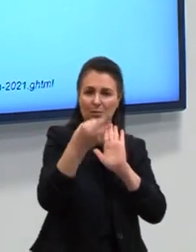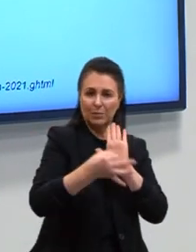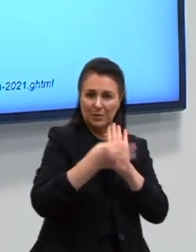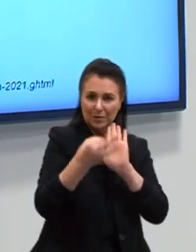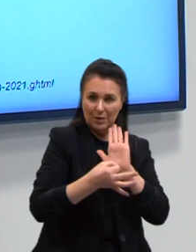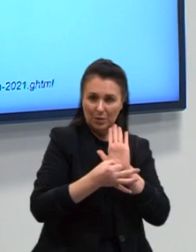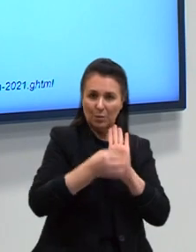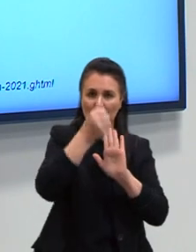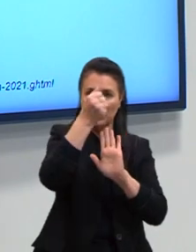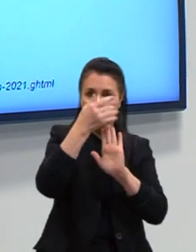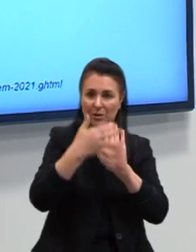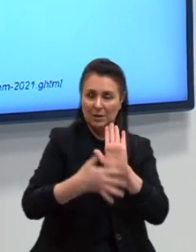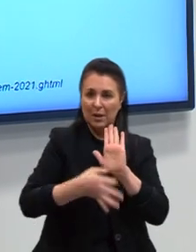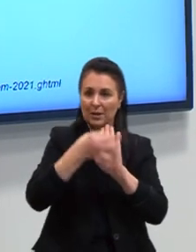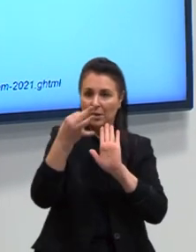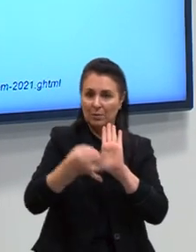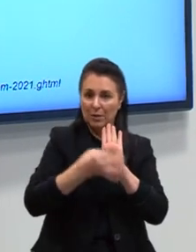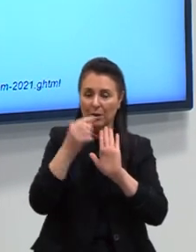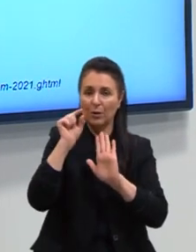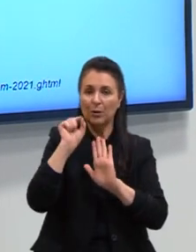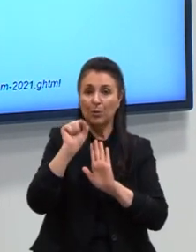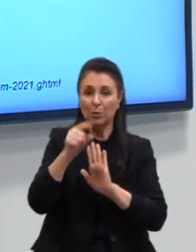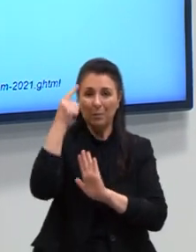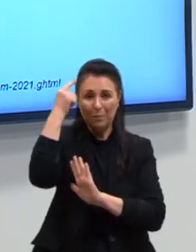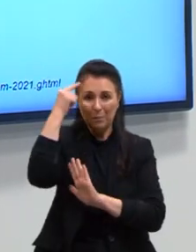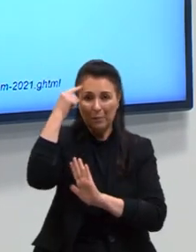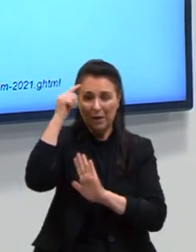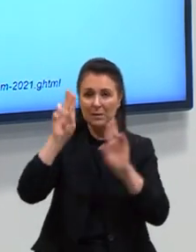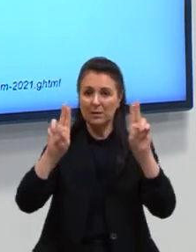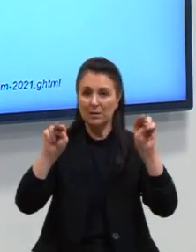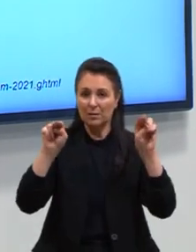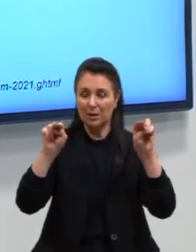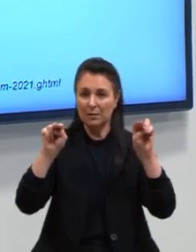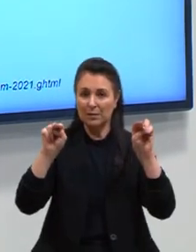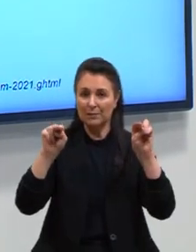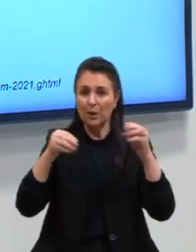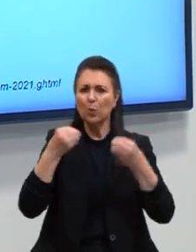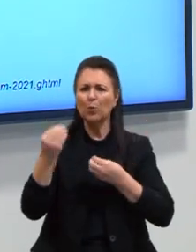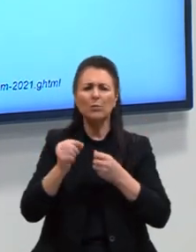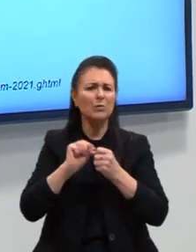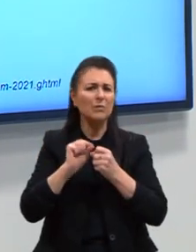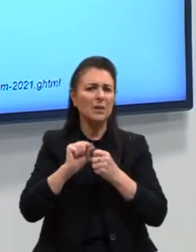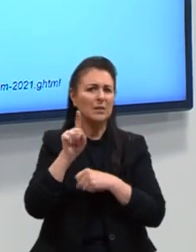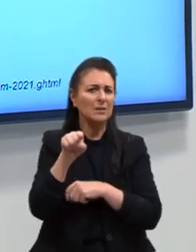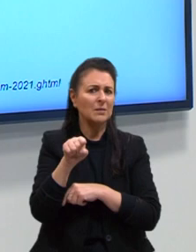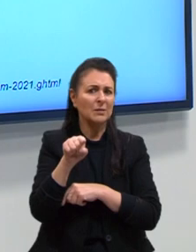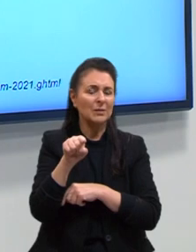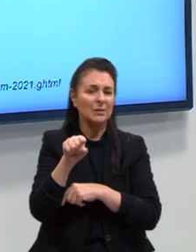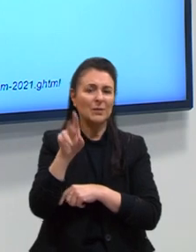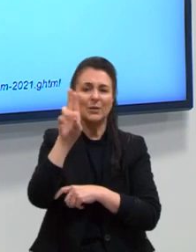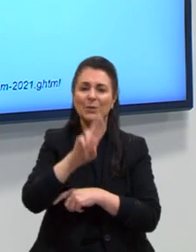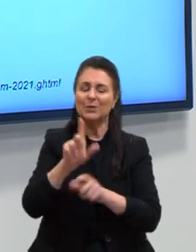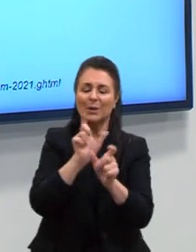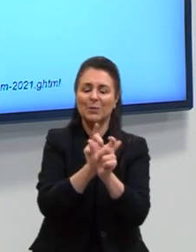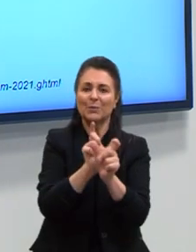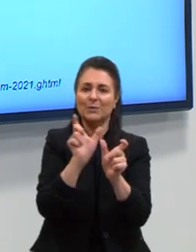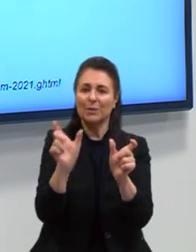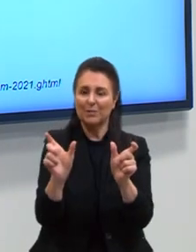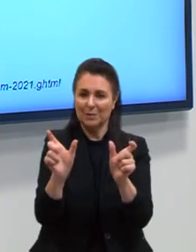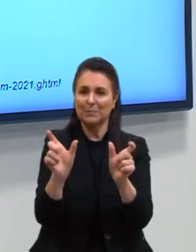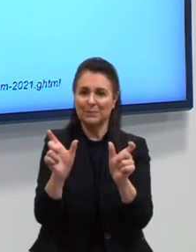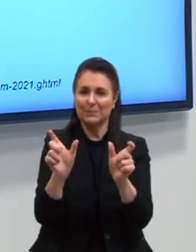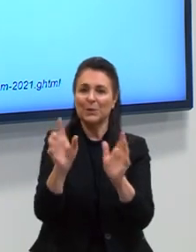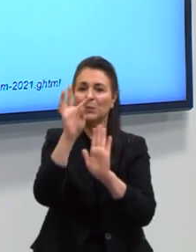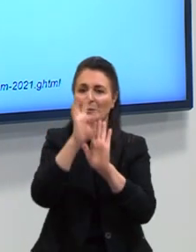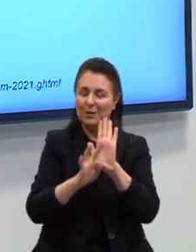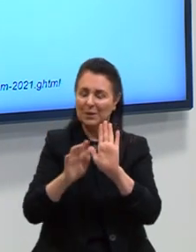o que tu pensa a respeito da temática, como tu trabalha isso. E usar os sinônimos enriquece o